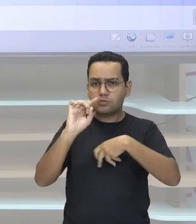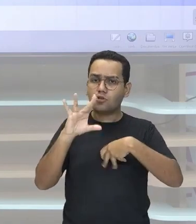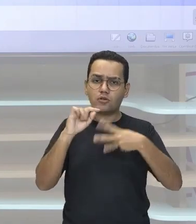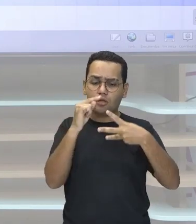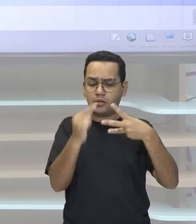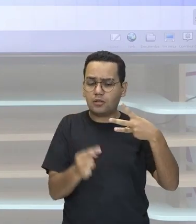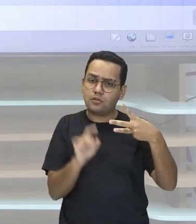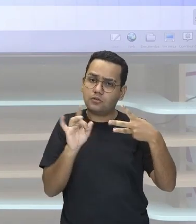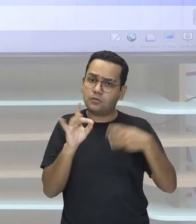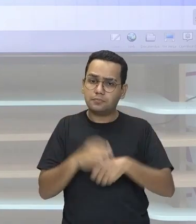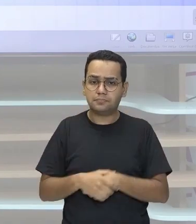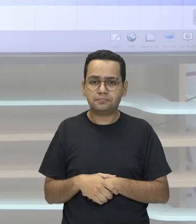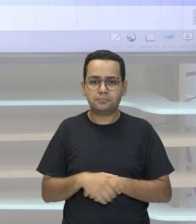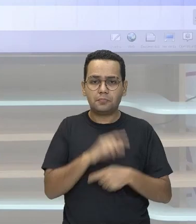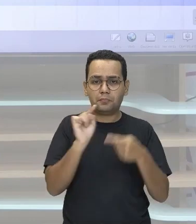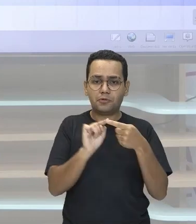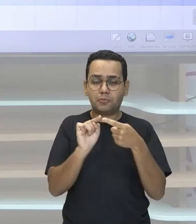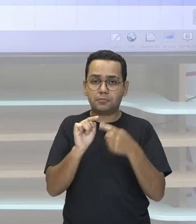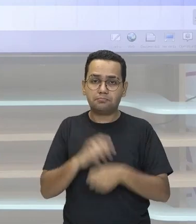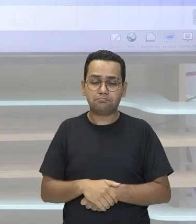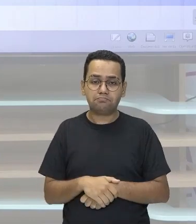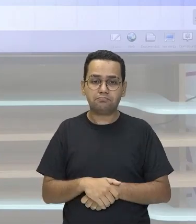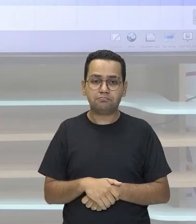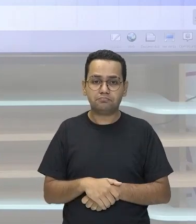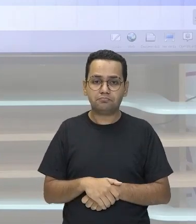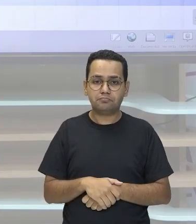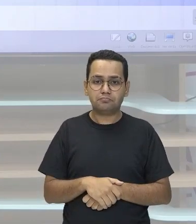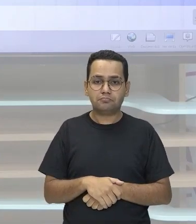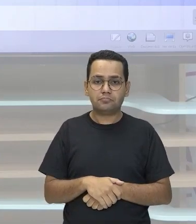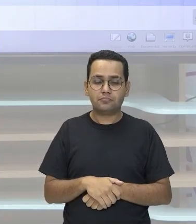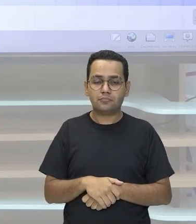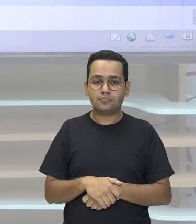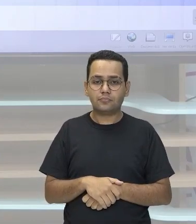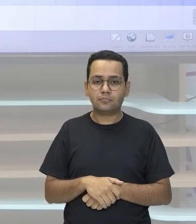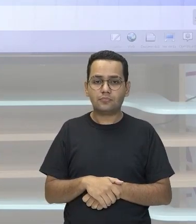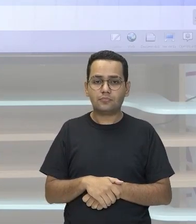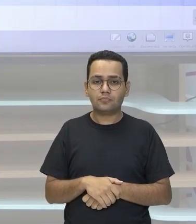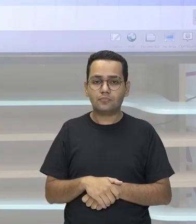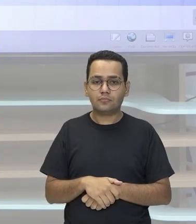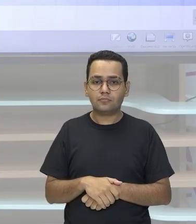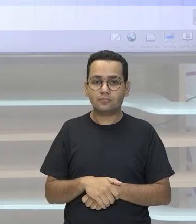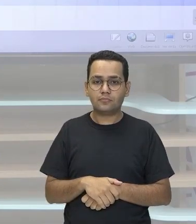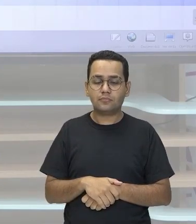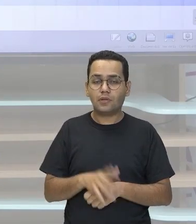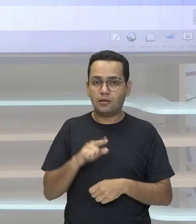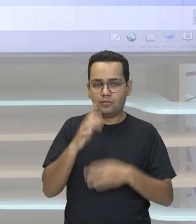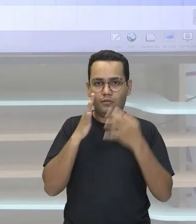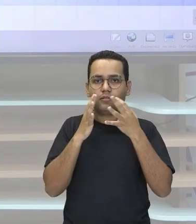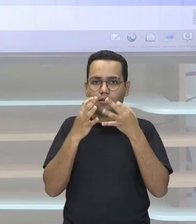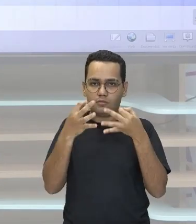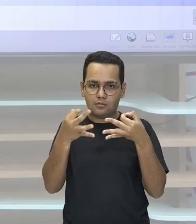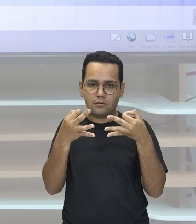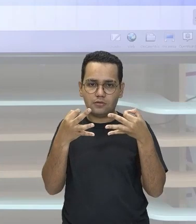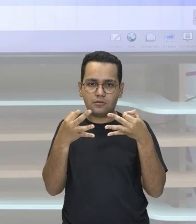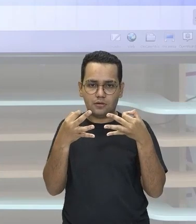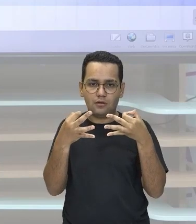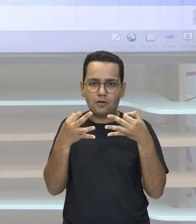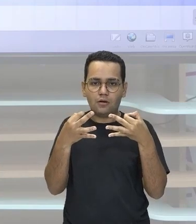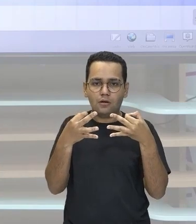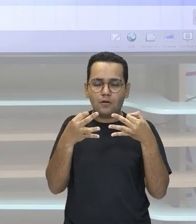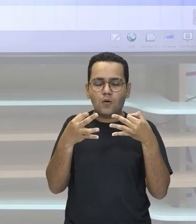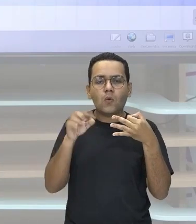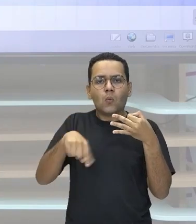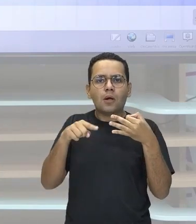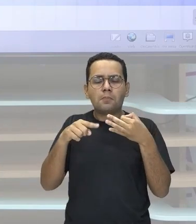primeiro passo? O primeiro passo é igualar os expoentes Ou seja, você tem que estar atento A potência de base 10